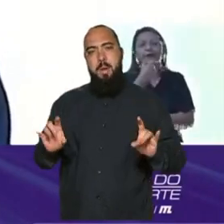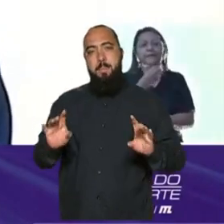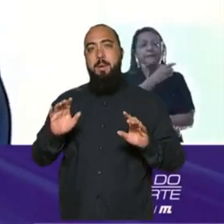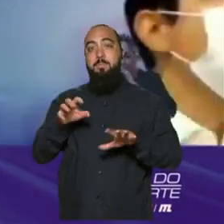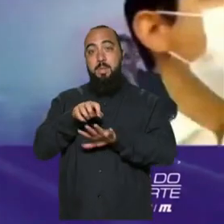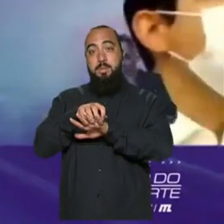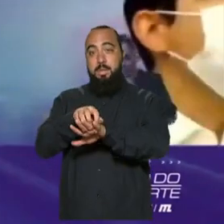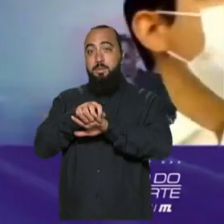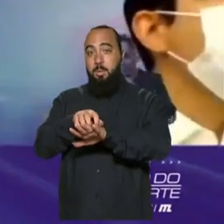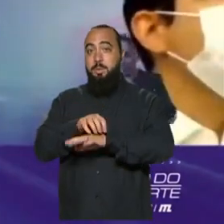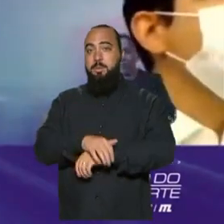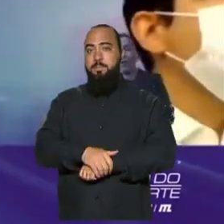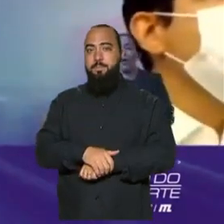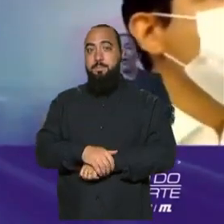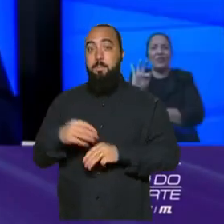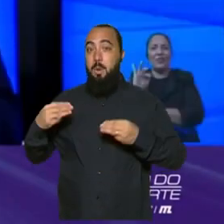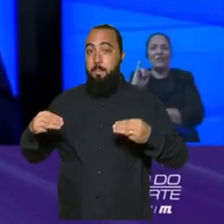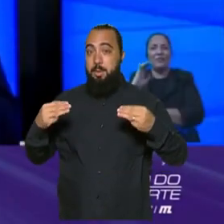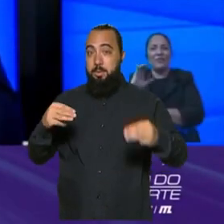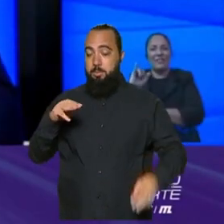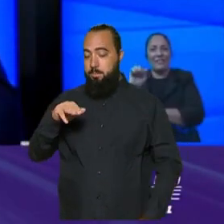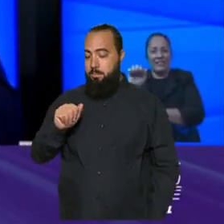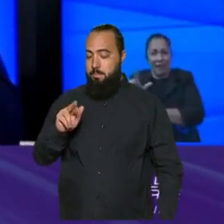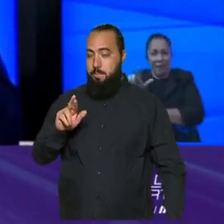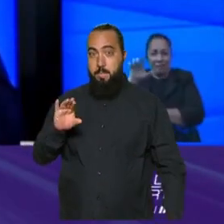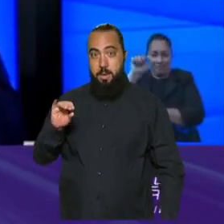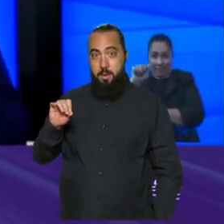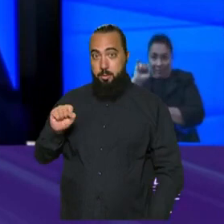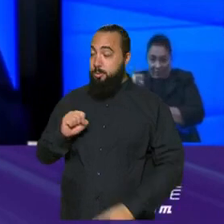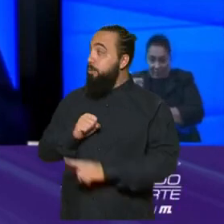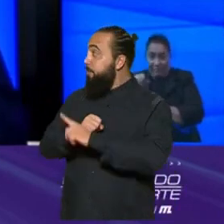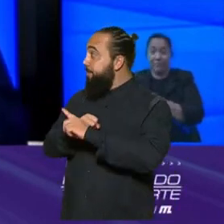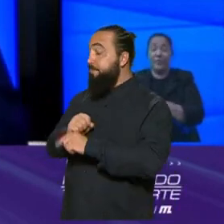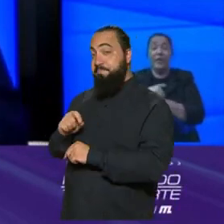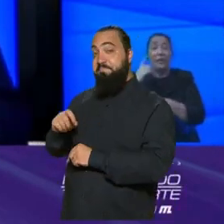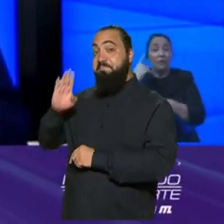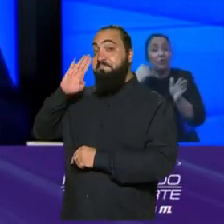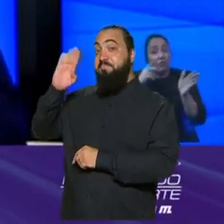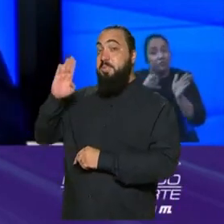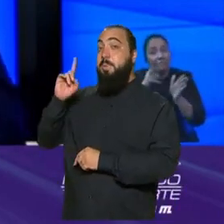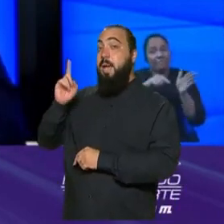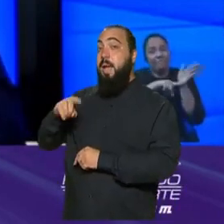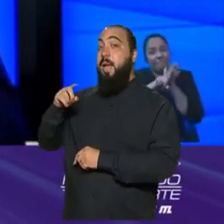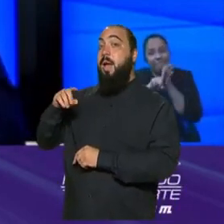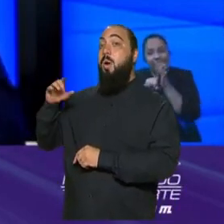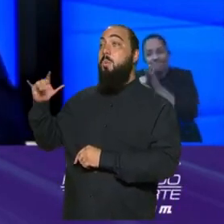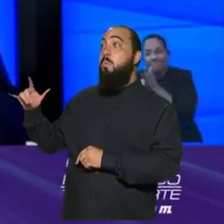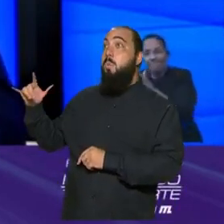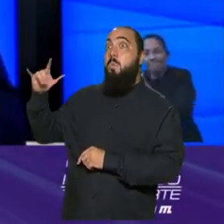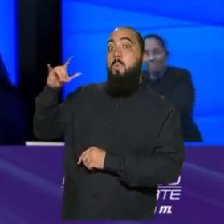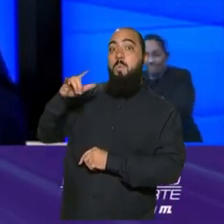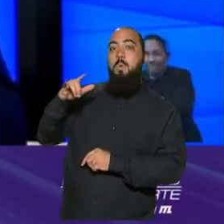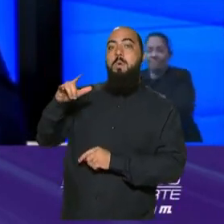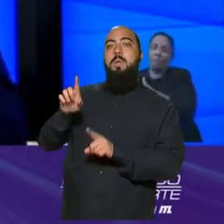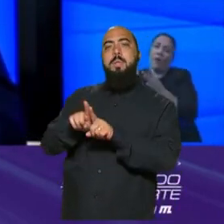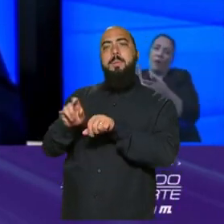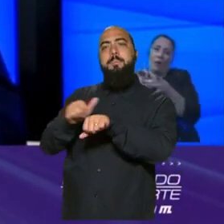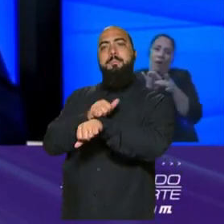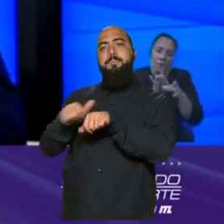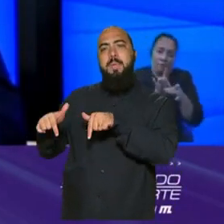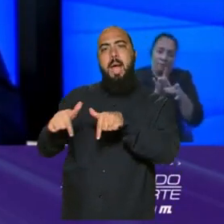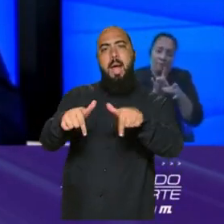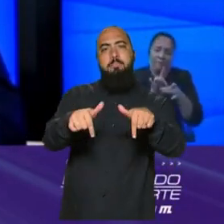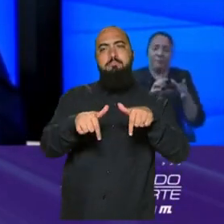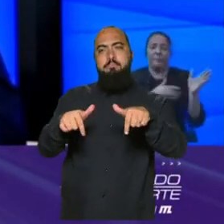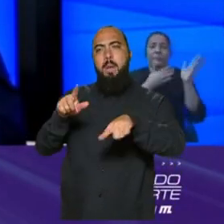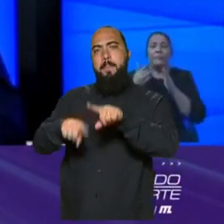transporte. O ministro Marcos Pontes destacou as evoluções no modal aéreo, além de avanços em áreas como materiais